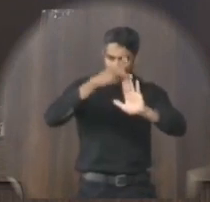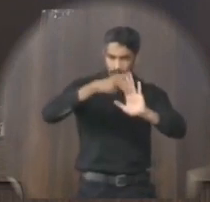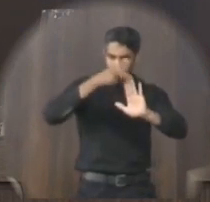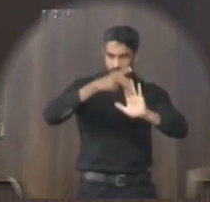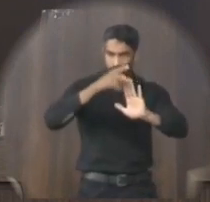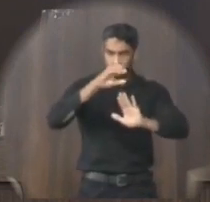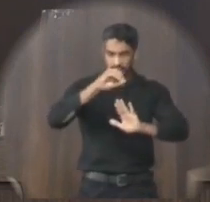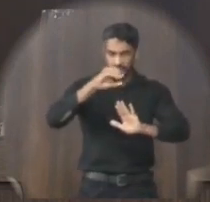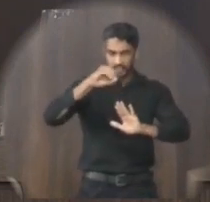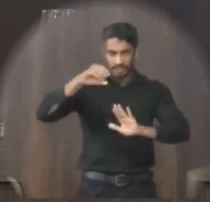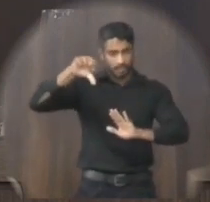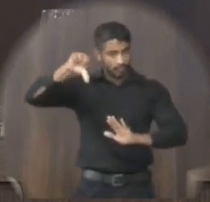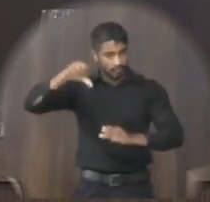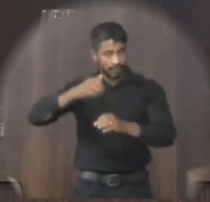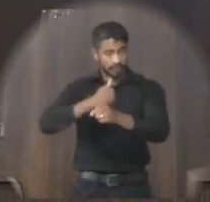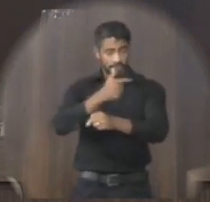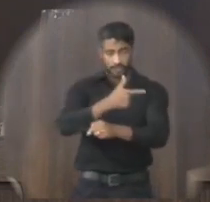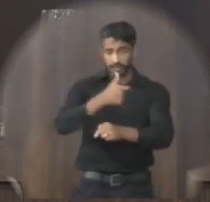-2021,